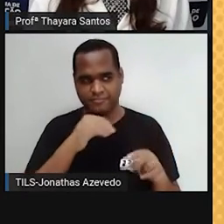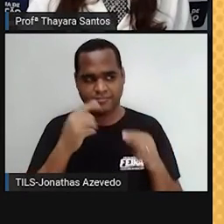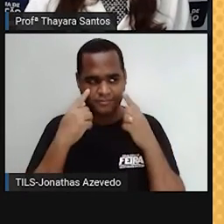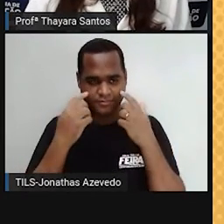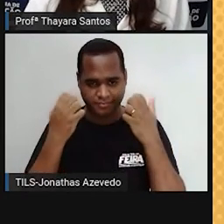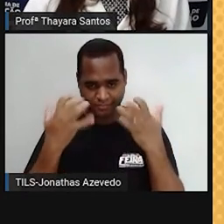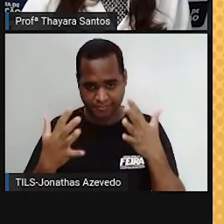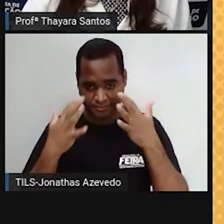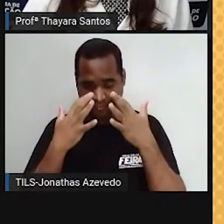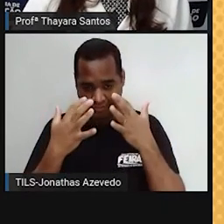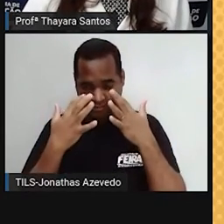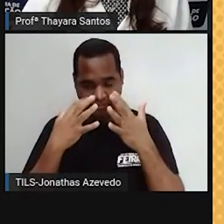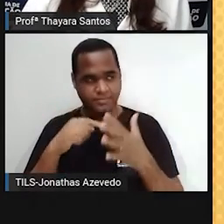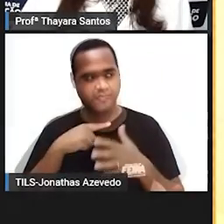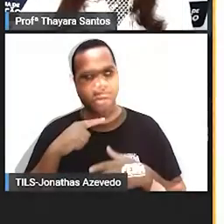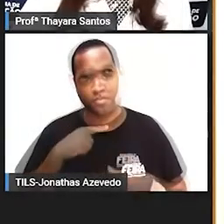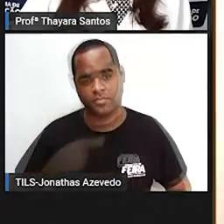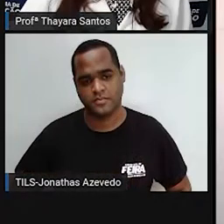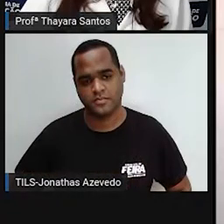atenção aí do outro lado.